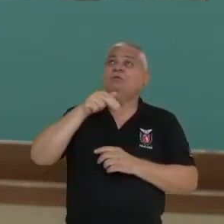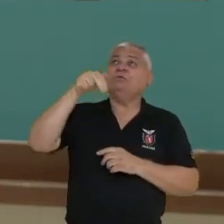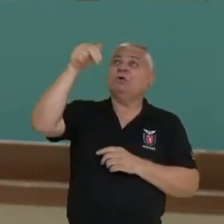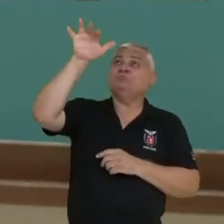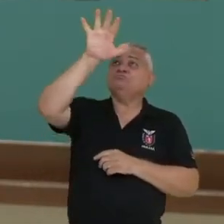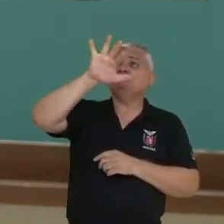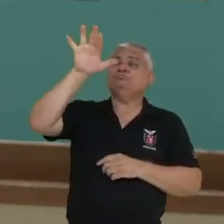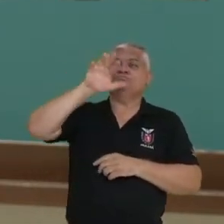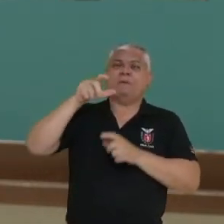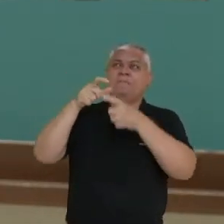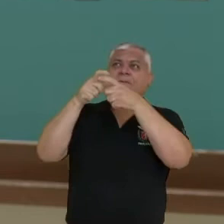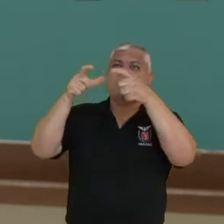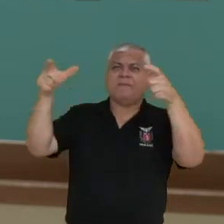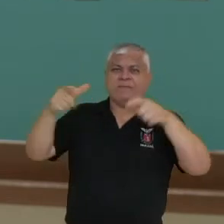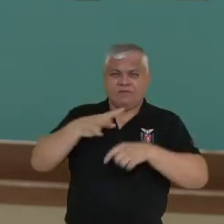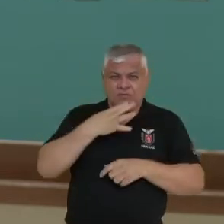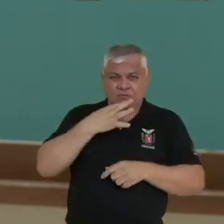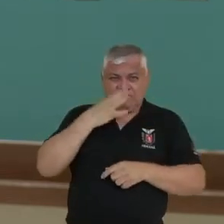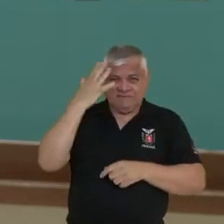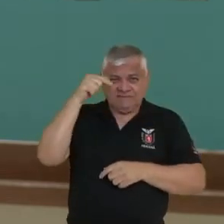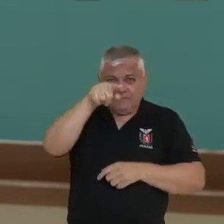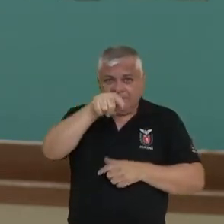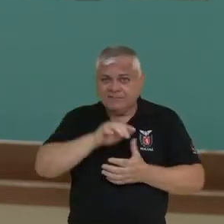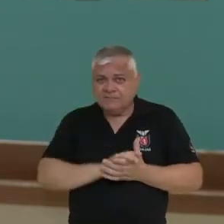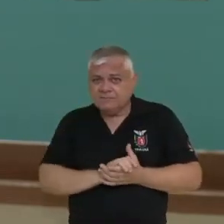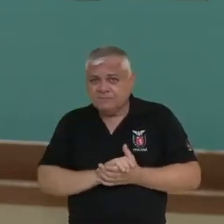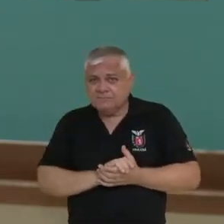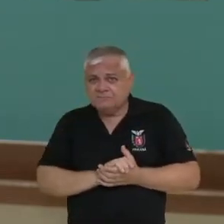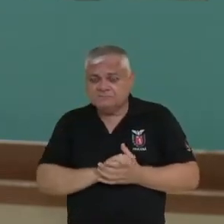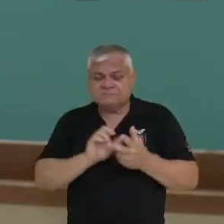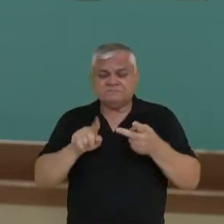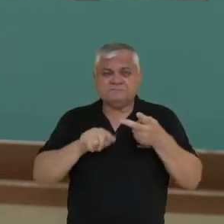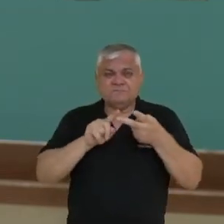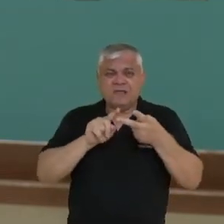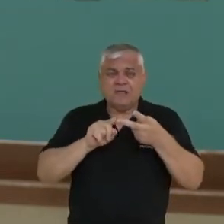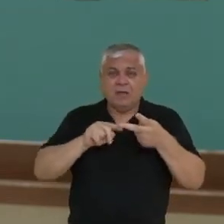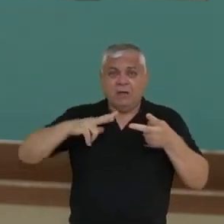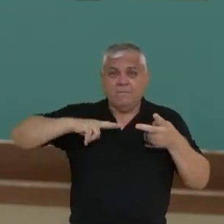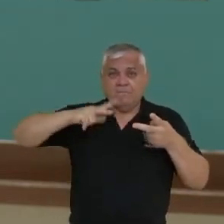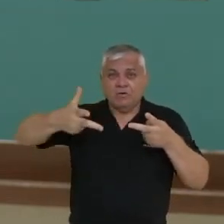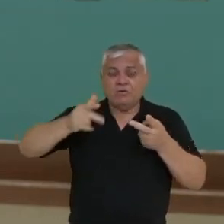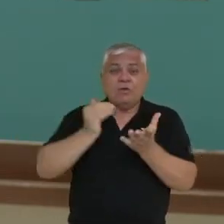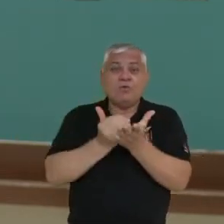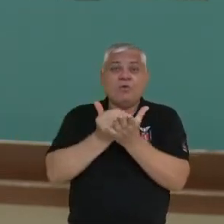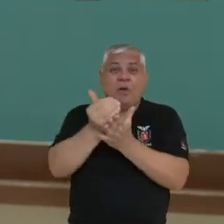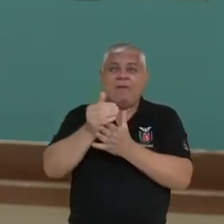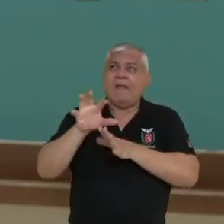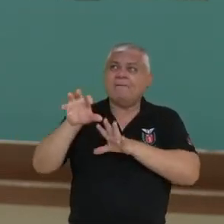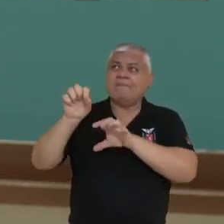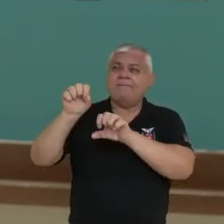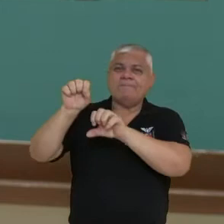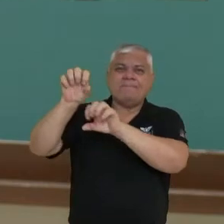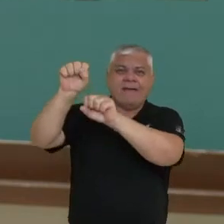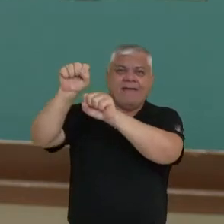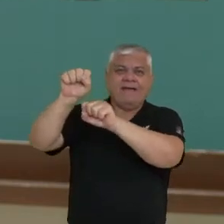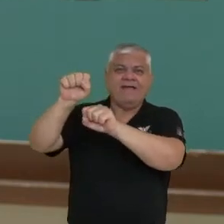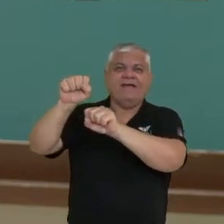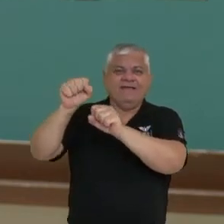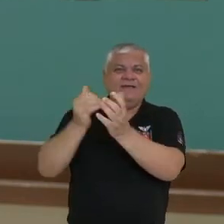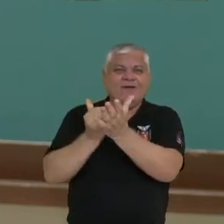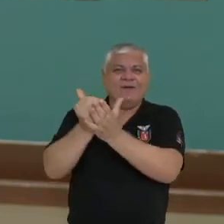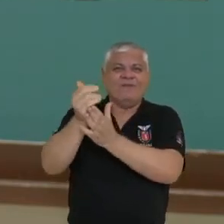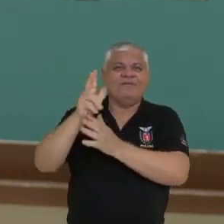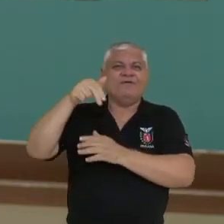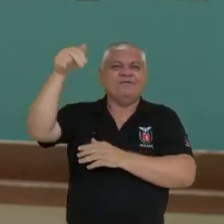povoamento e ocupação do Nordeste? Você sabia que os portugueses iniciaram a colonização na região a